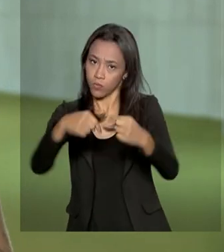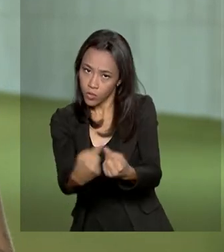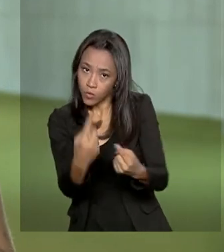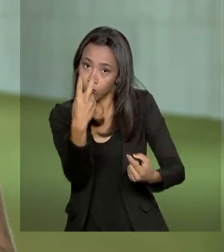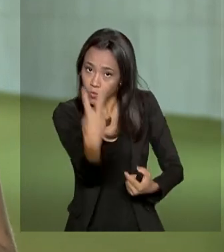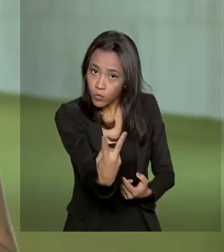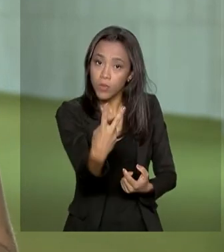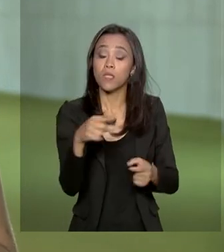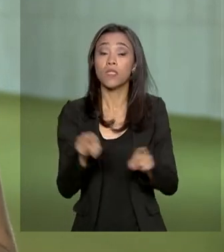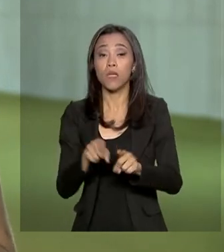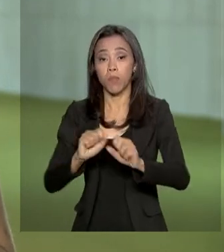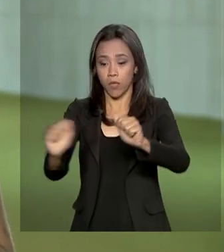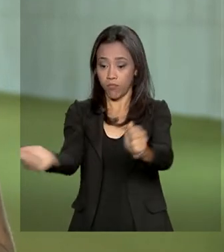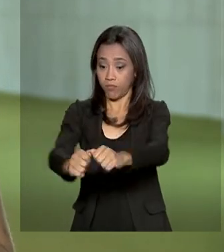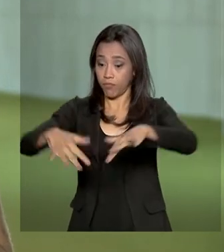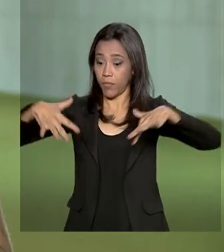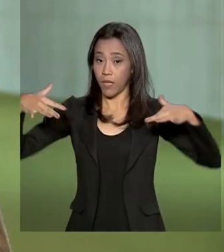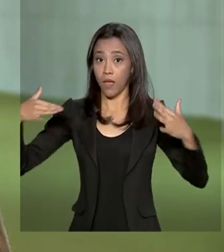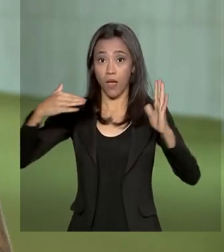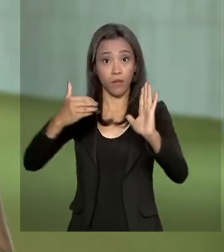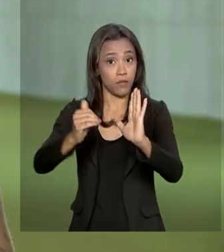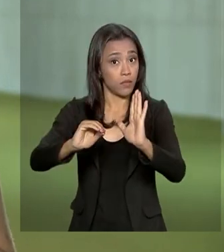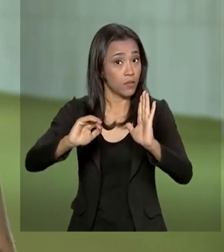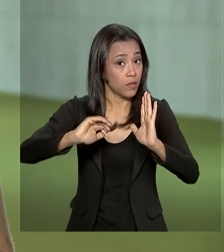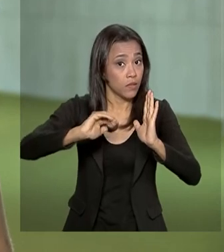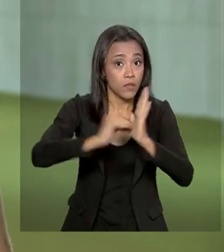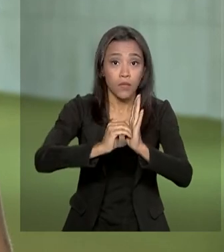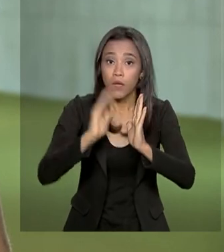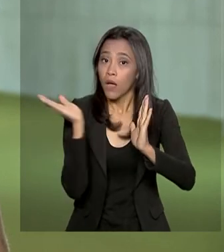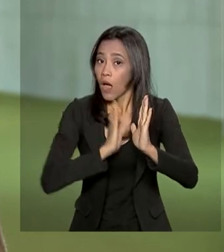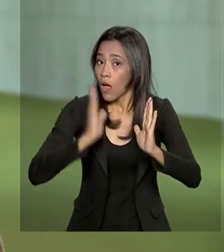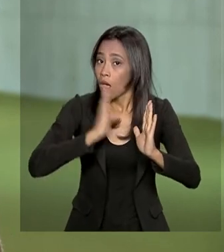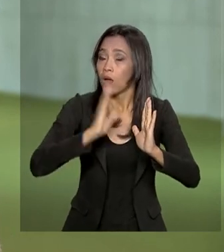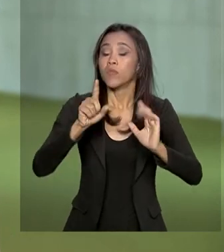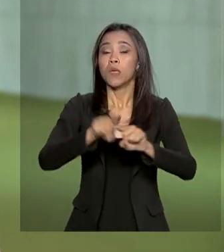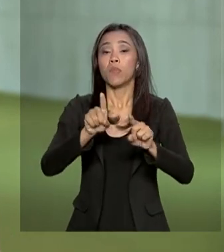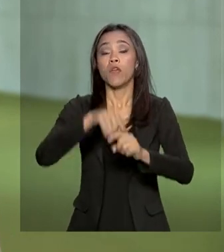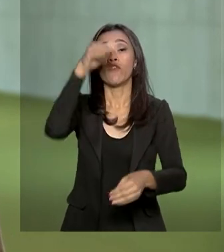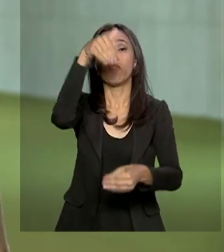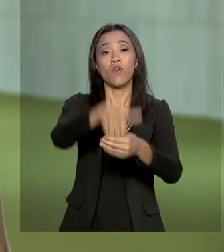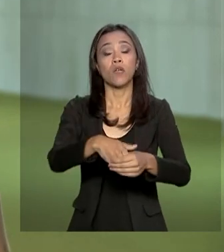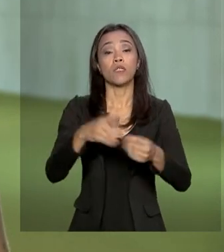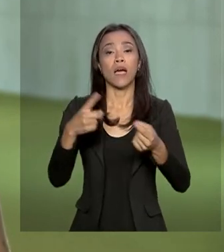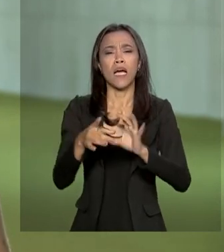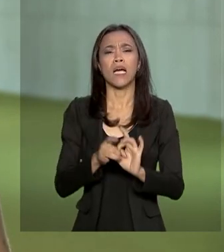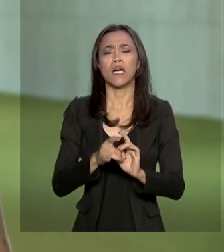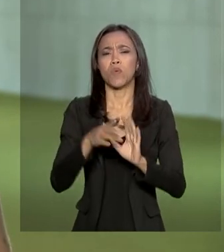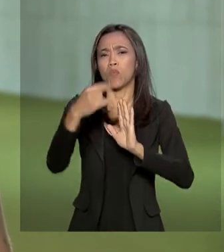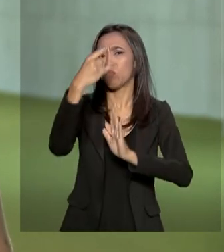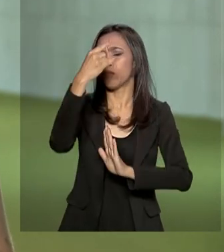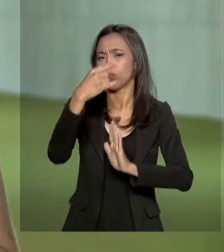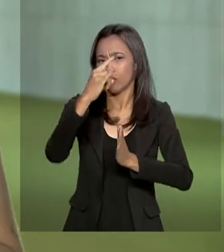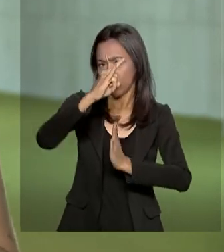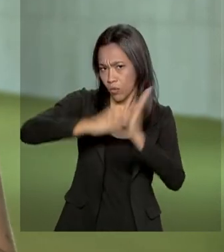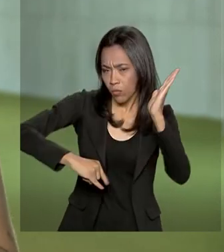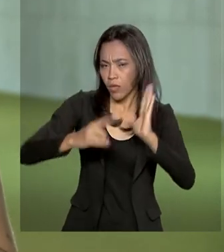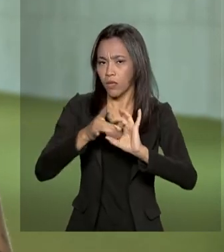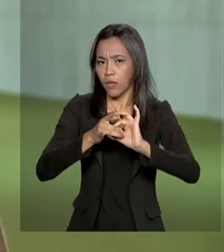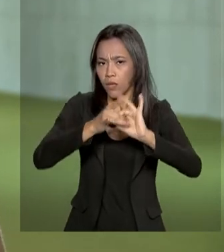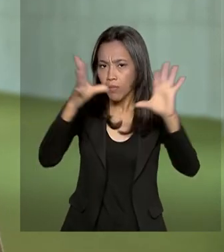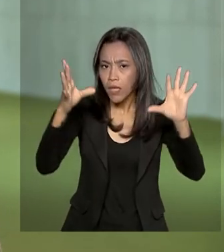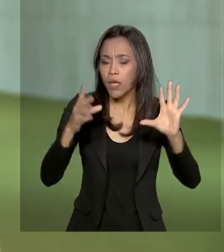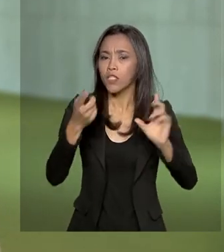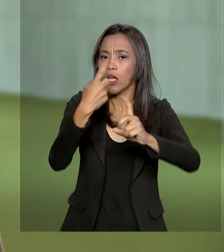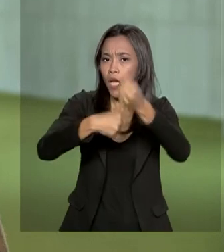plenário do Senado também precisa correr pra votar a medida provisória da liberdade econômica que perde a validade no próximo dia 27. Esse